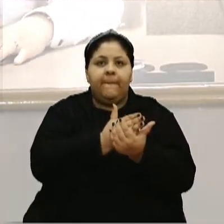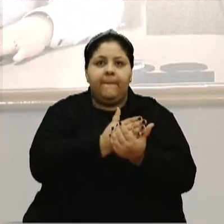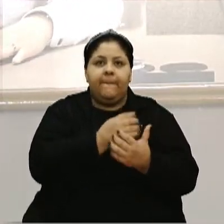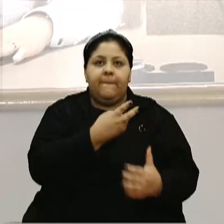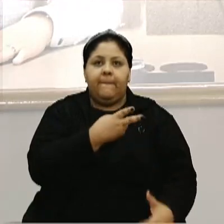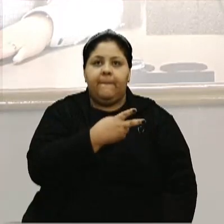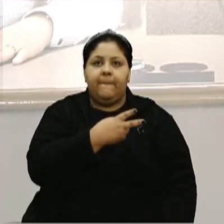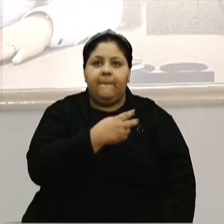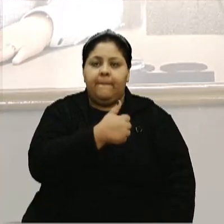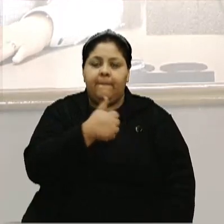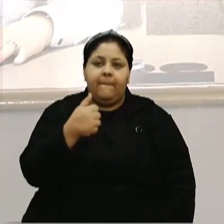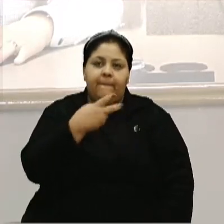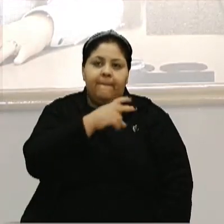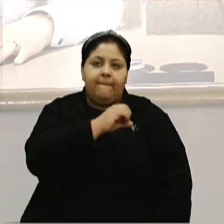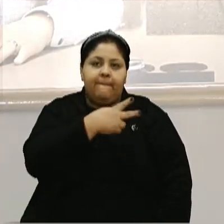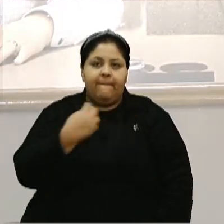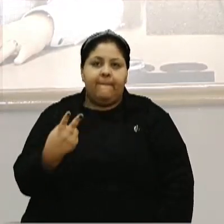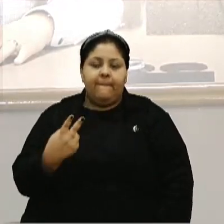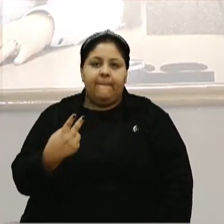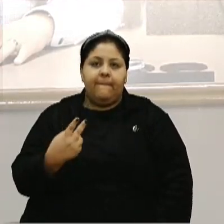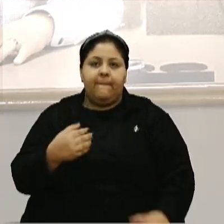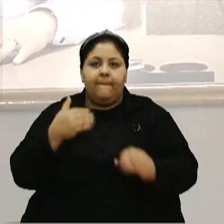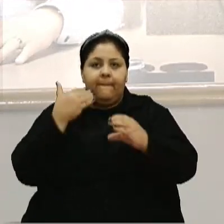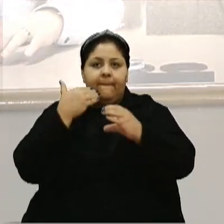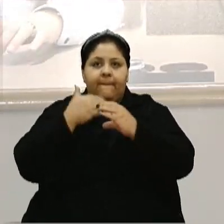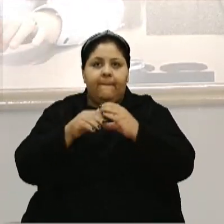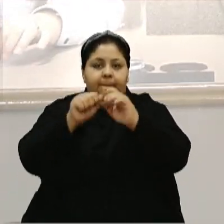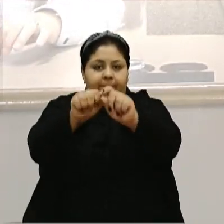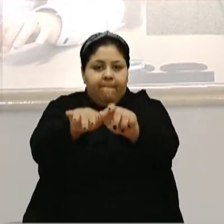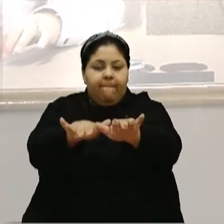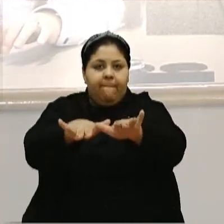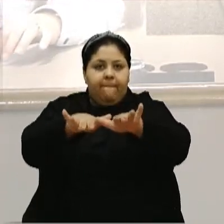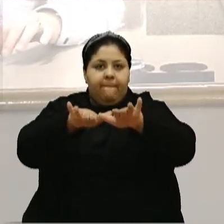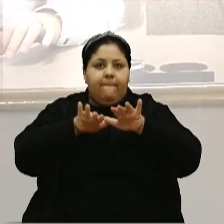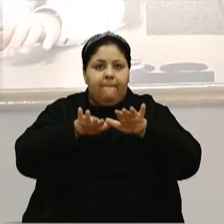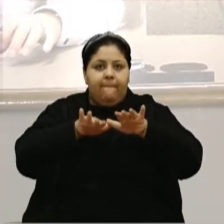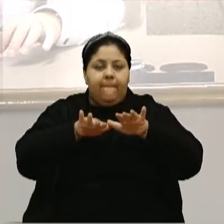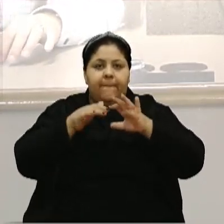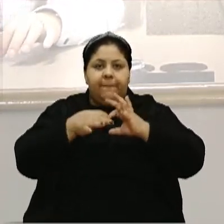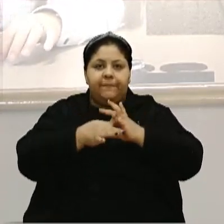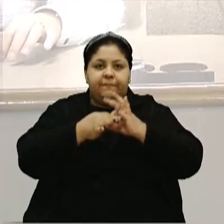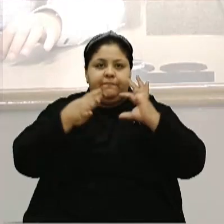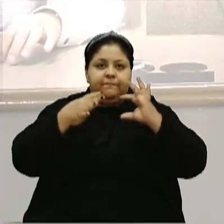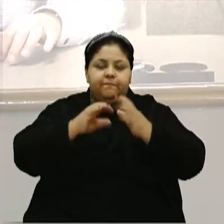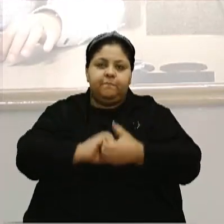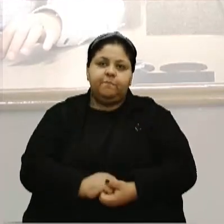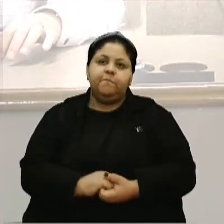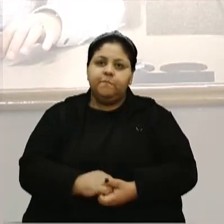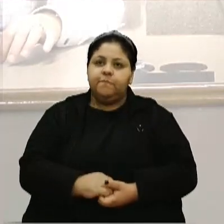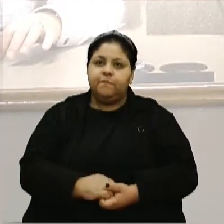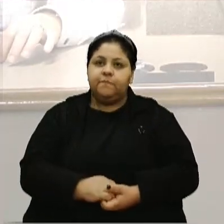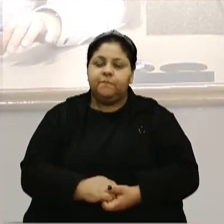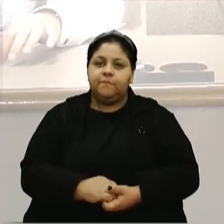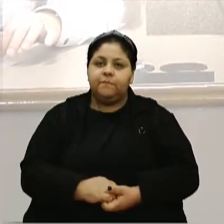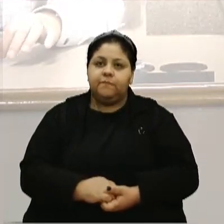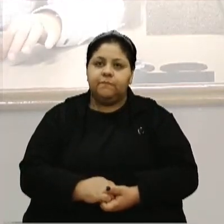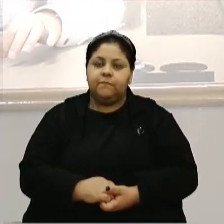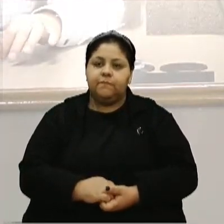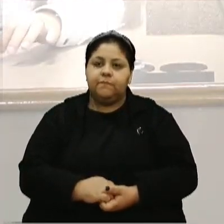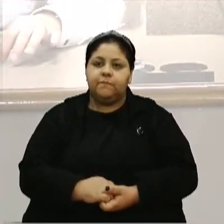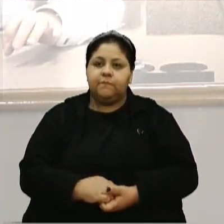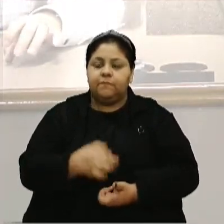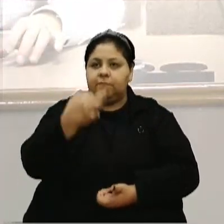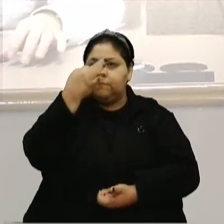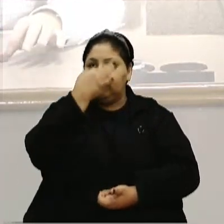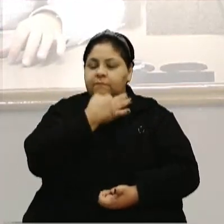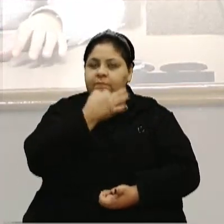211.2024, remetendo ao soberano plenário desta Casa a sua deliberação. É o parecer, salvo o